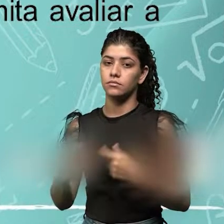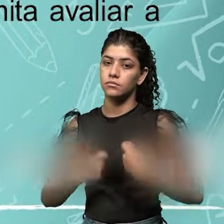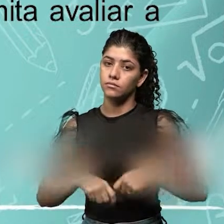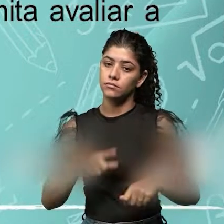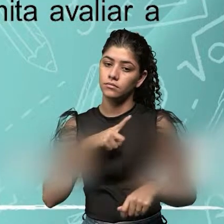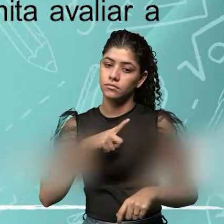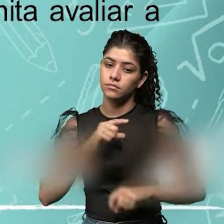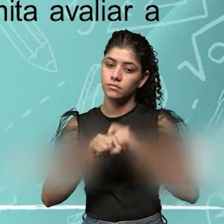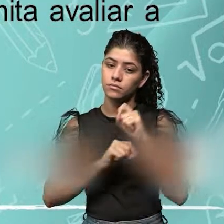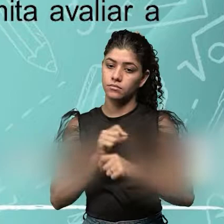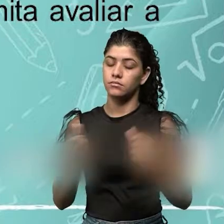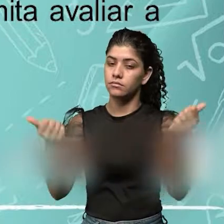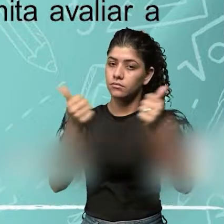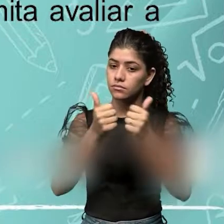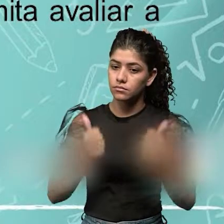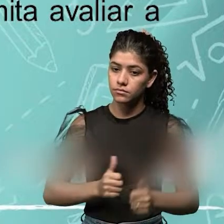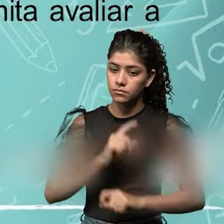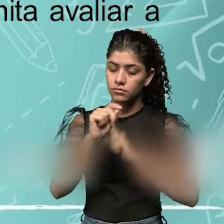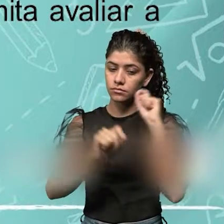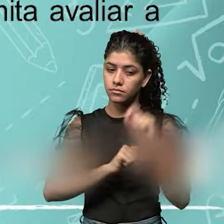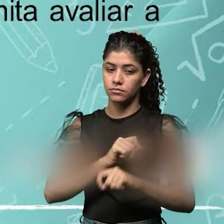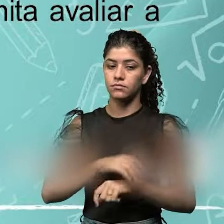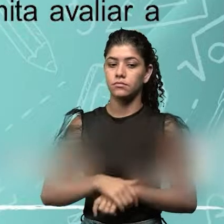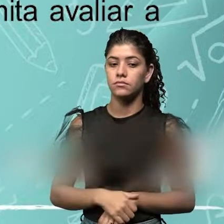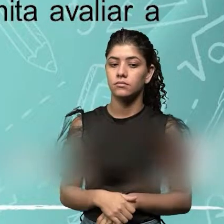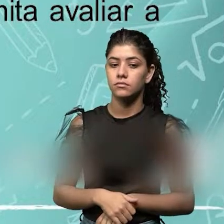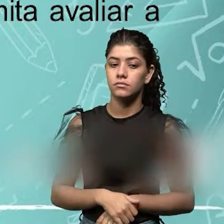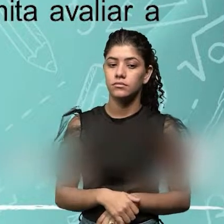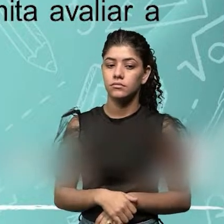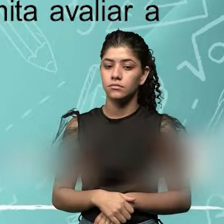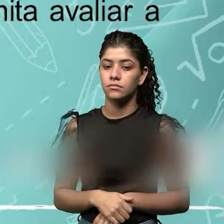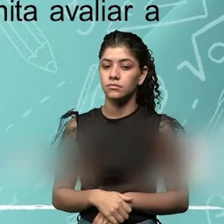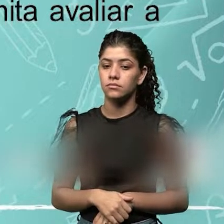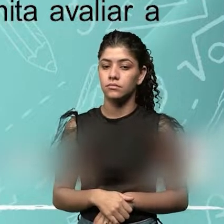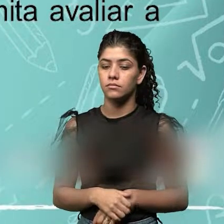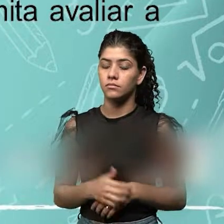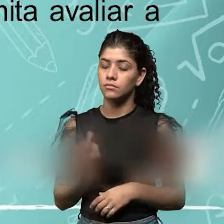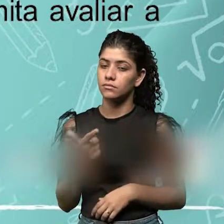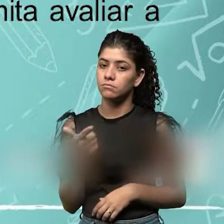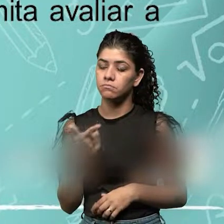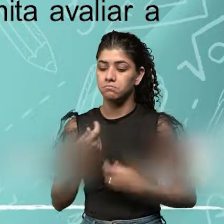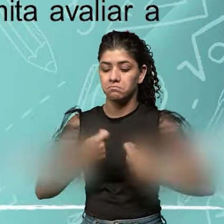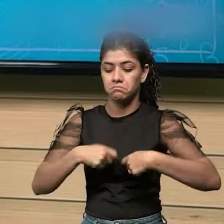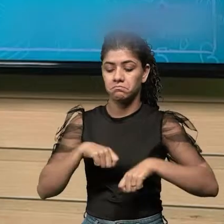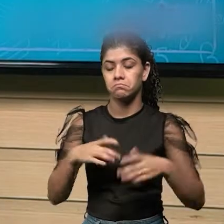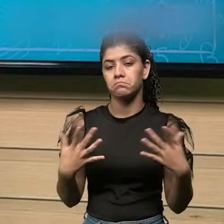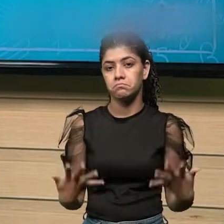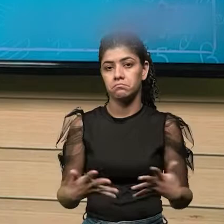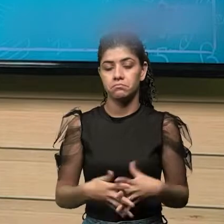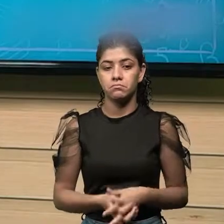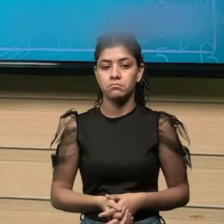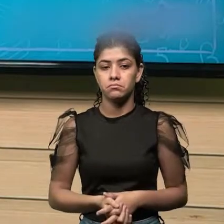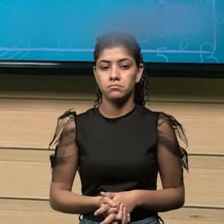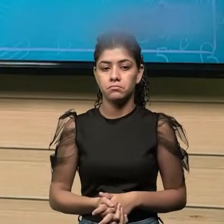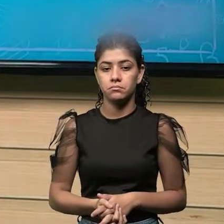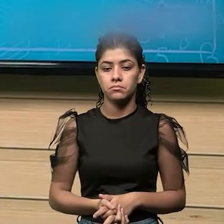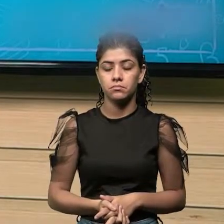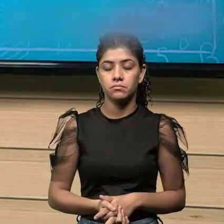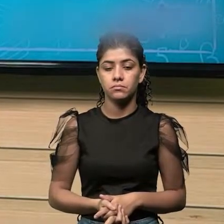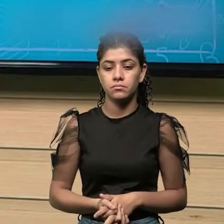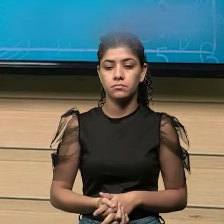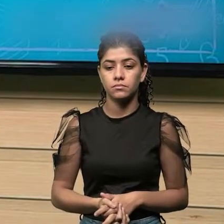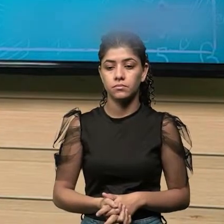resolução permita avaliar a grandeza em causa com uma precisão exigida. O instrumento,